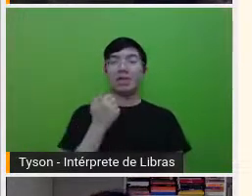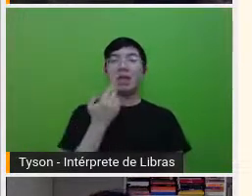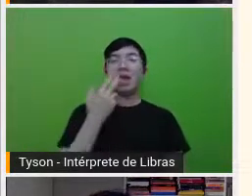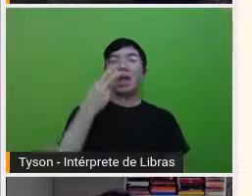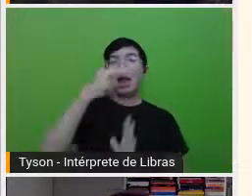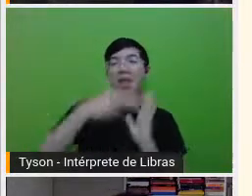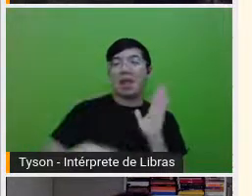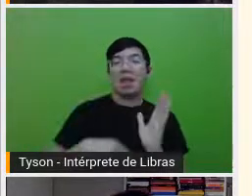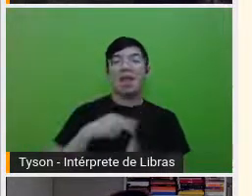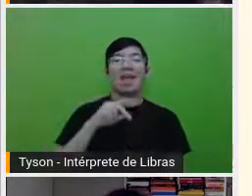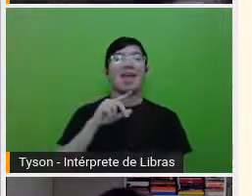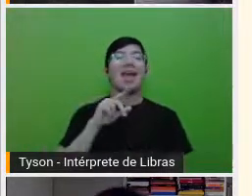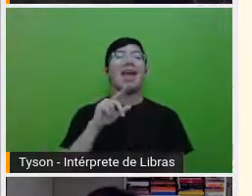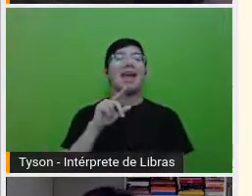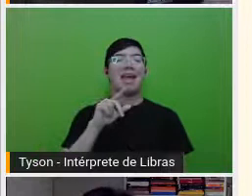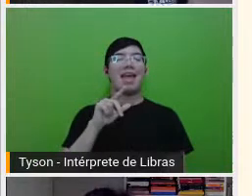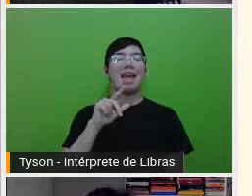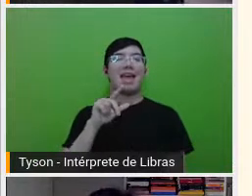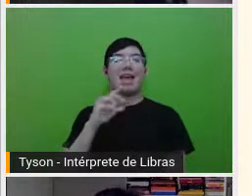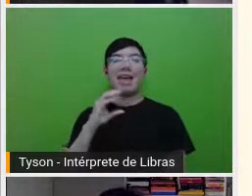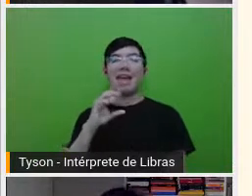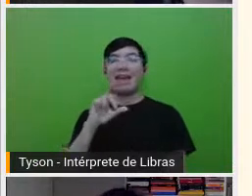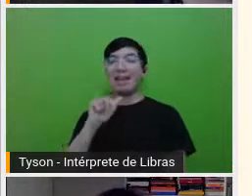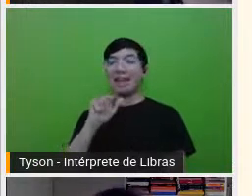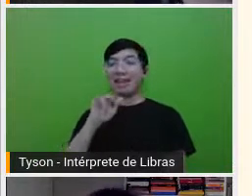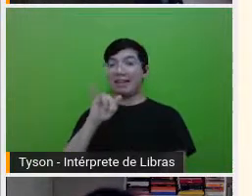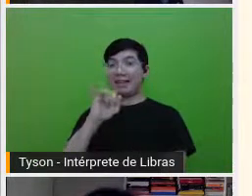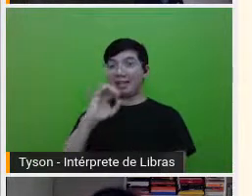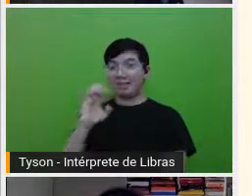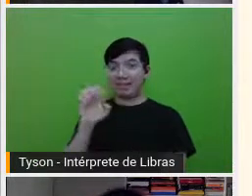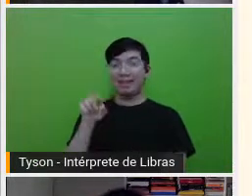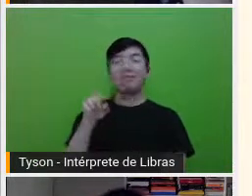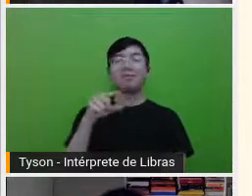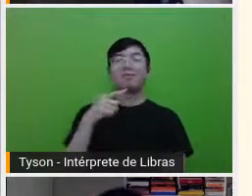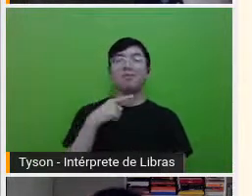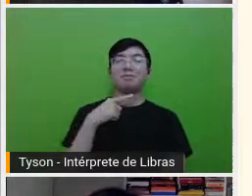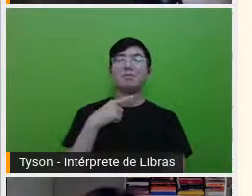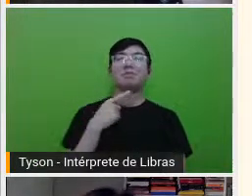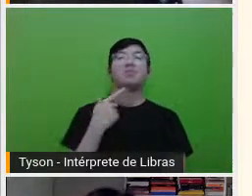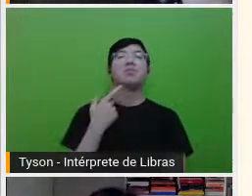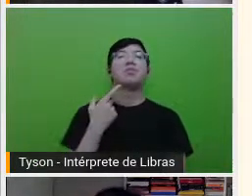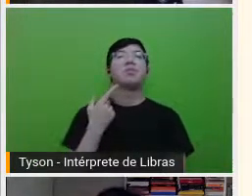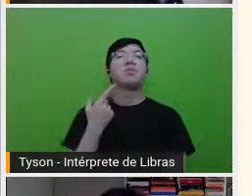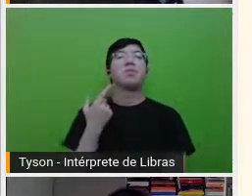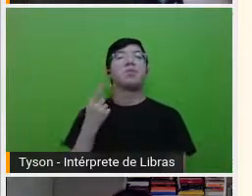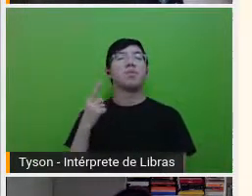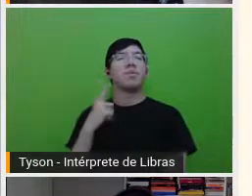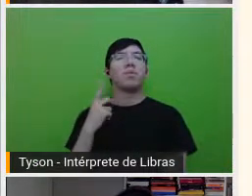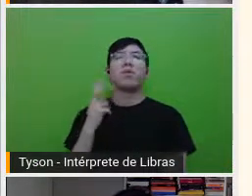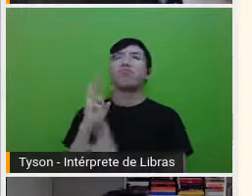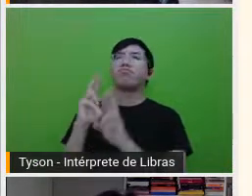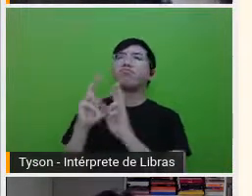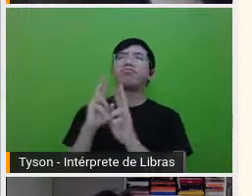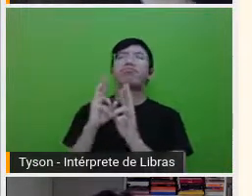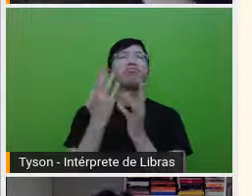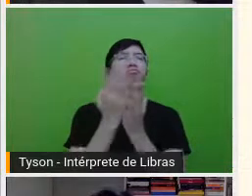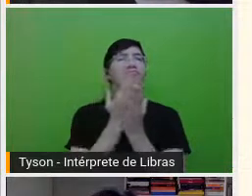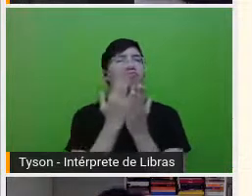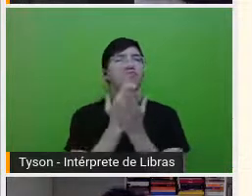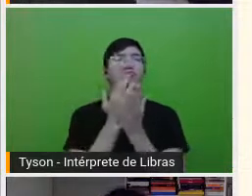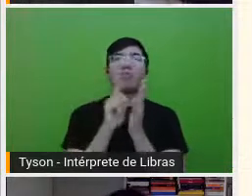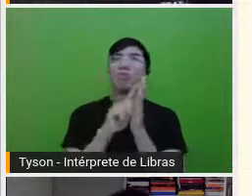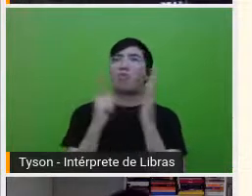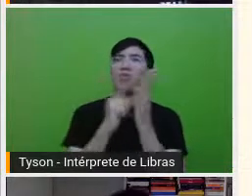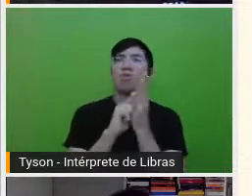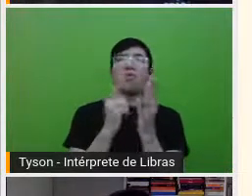tiverem interesse, rola na internet uma lista, que saiu em uma revista, ou num jornal, não lembro agora, de